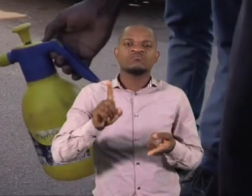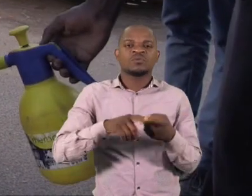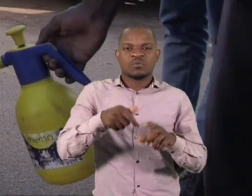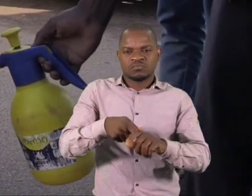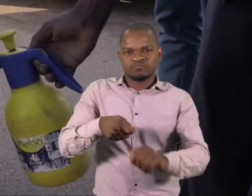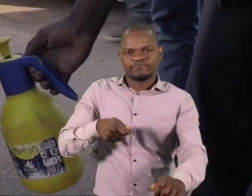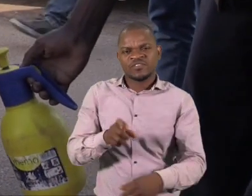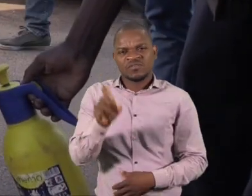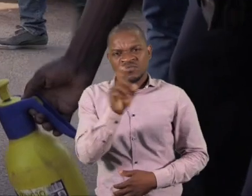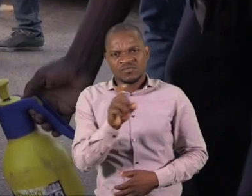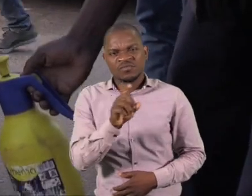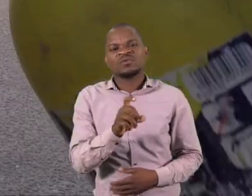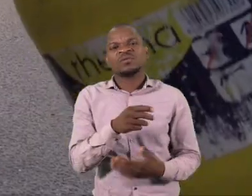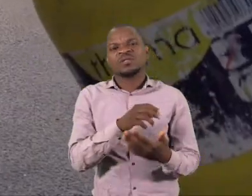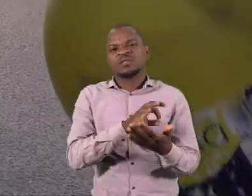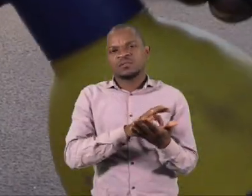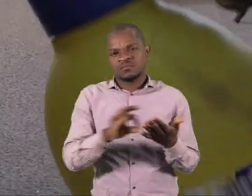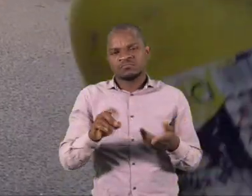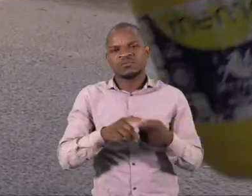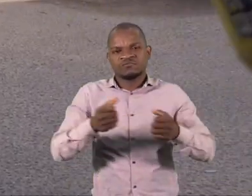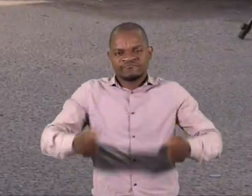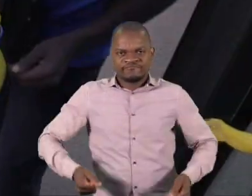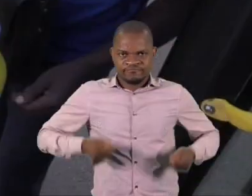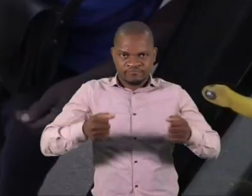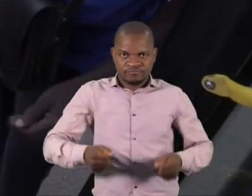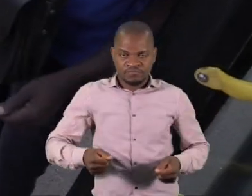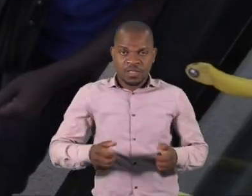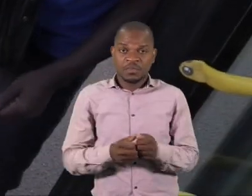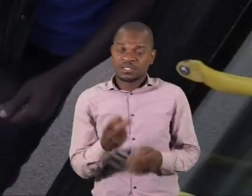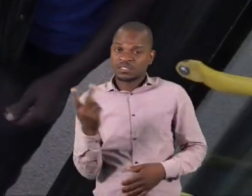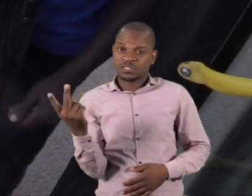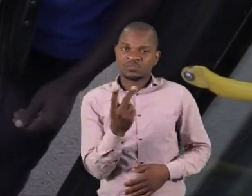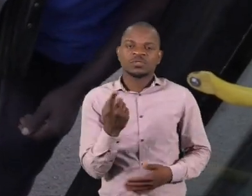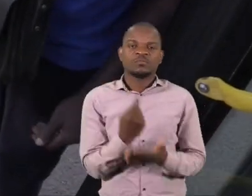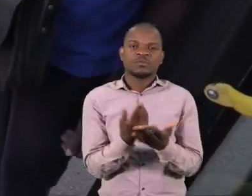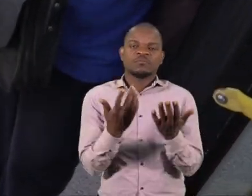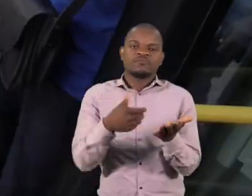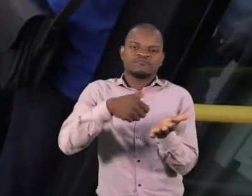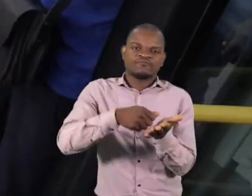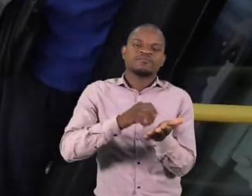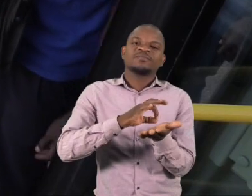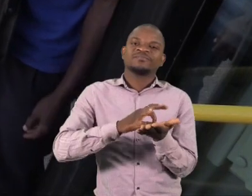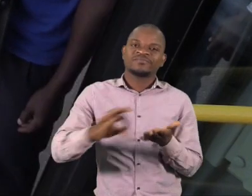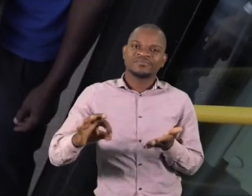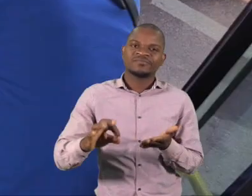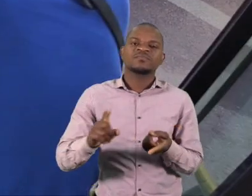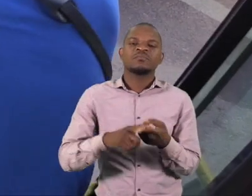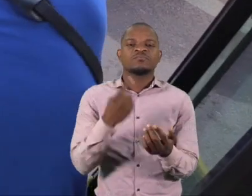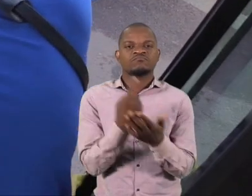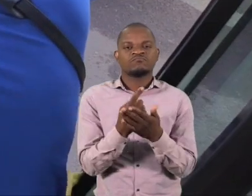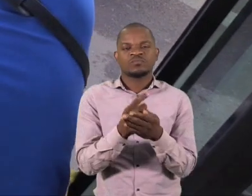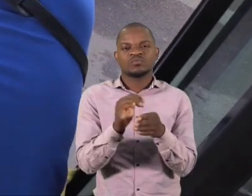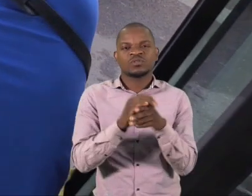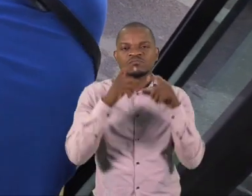rodas canadiana ou outro meio de compensação do passageiro O apoiante e o passageiro devem desinfectar as mãos.